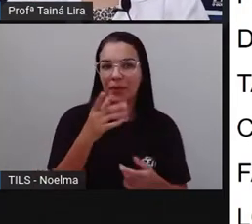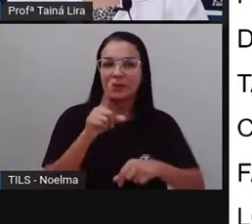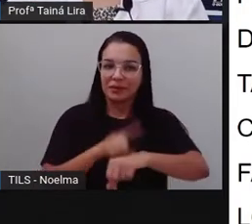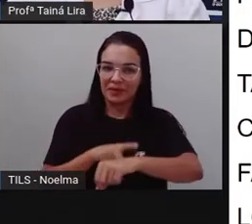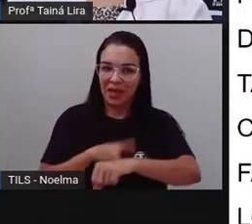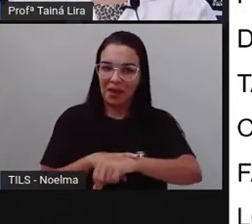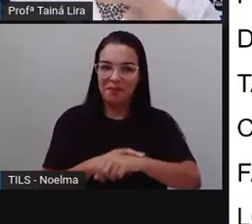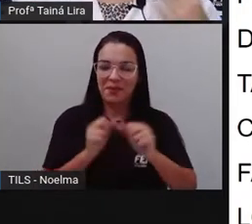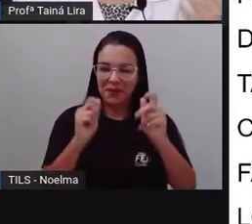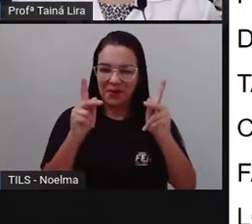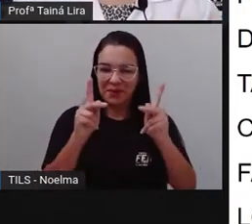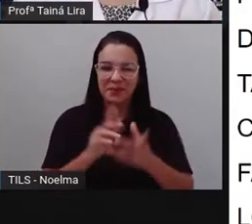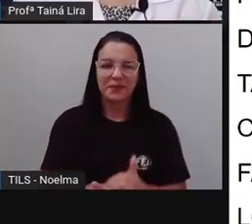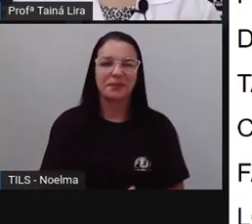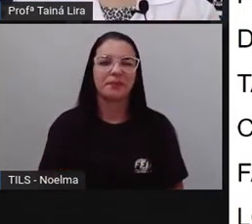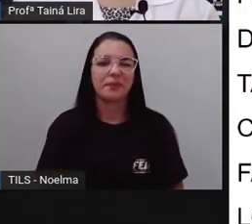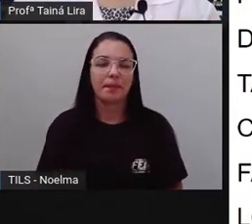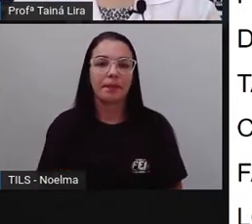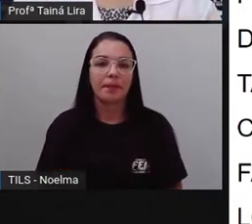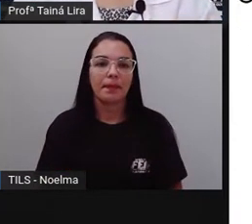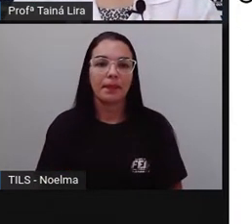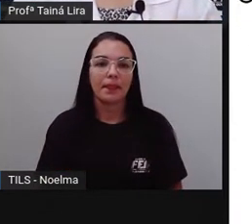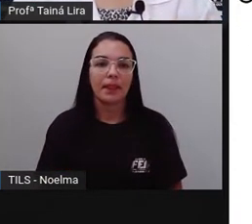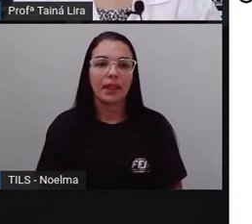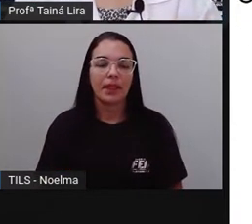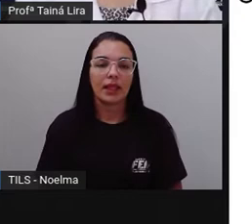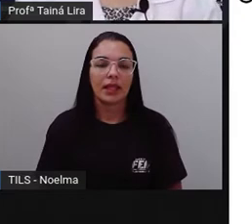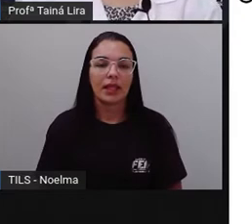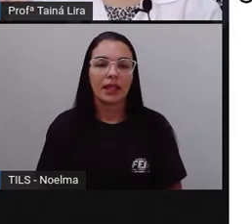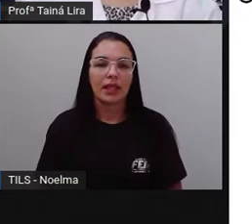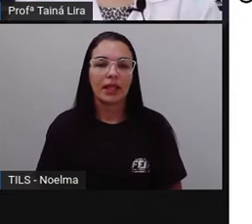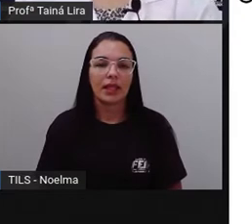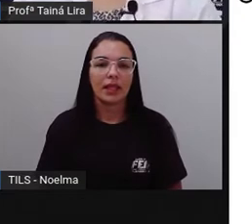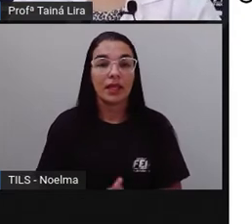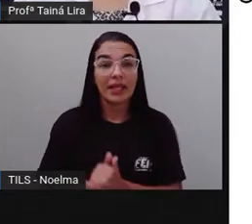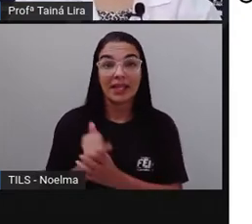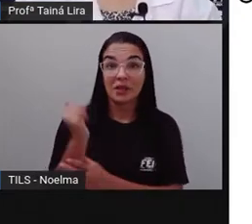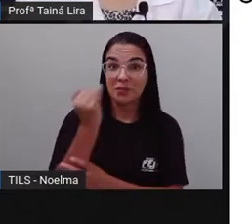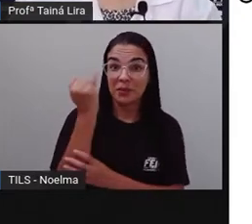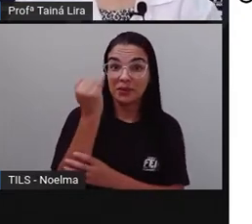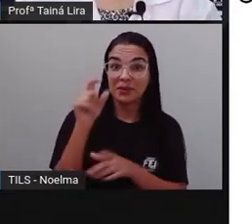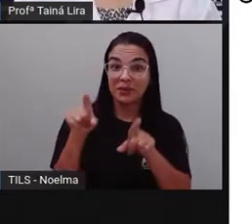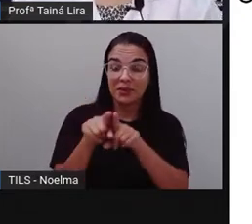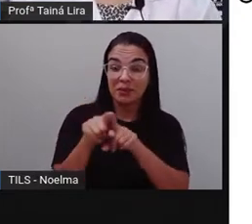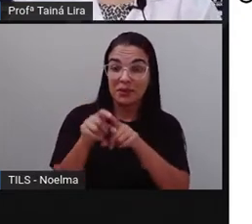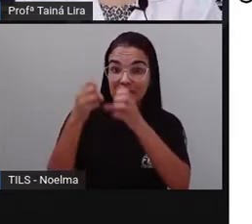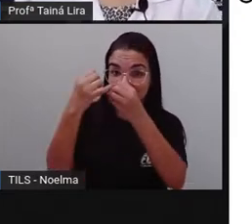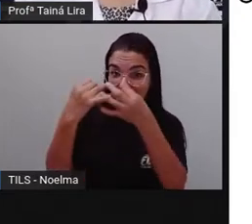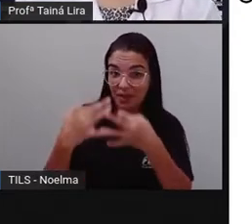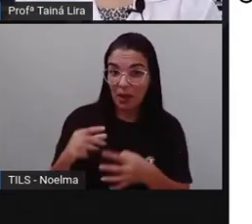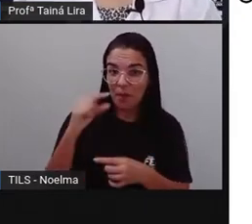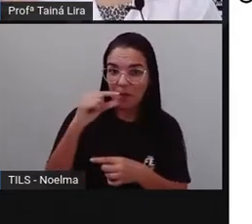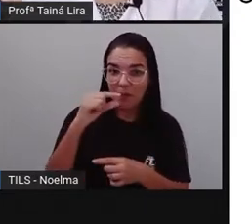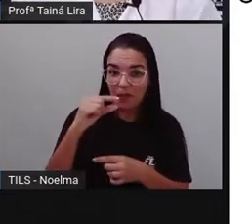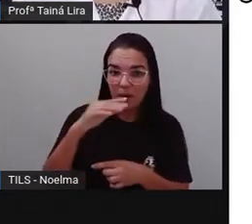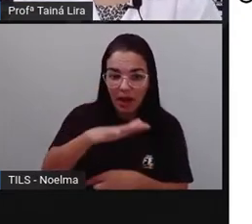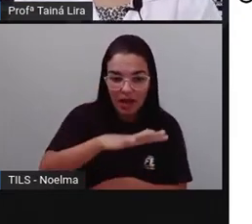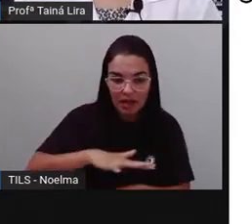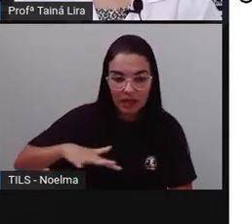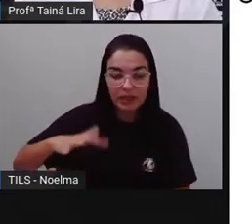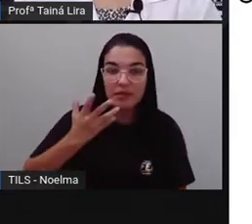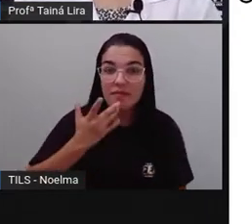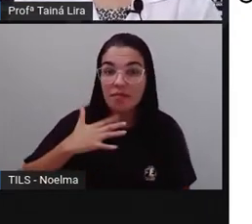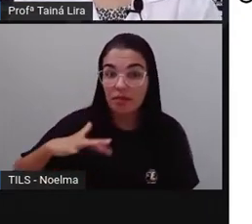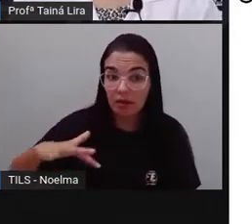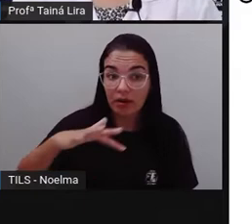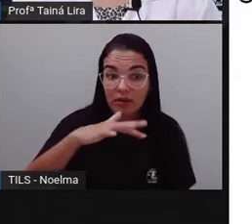época, tá? Então, olha lá, falar também sobre as crianças, tá? Que elas também frequentam a